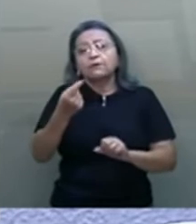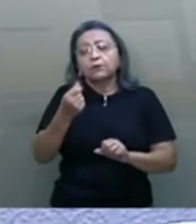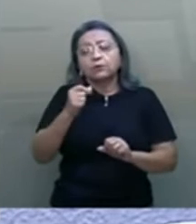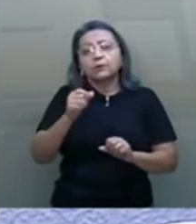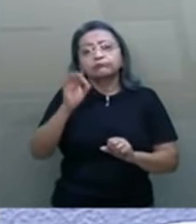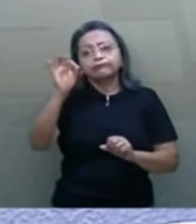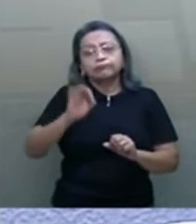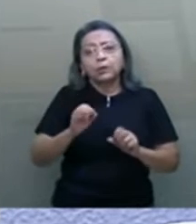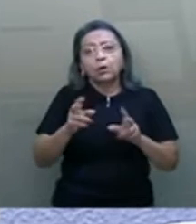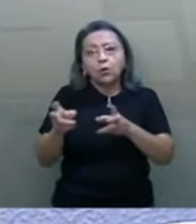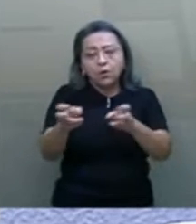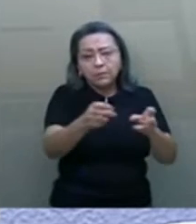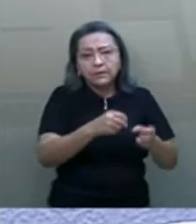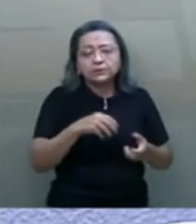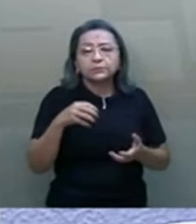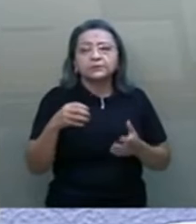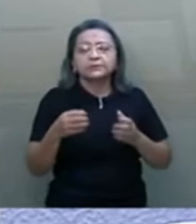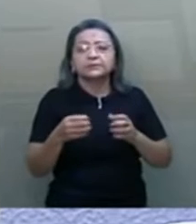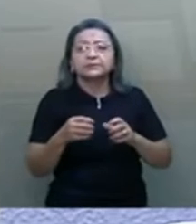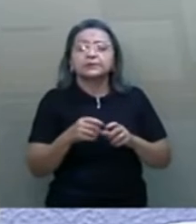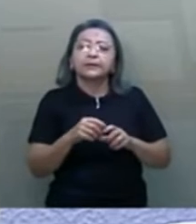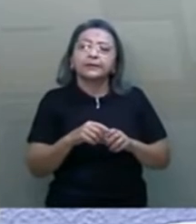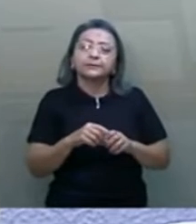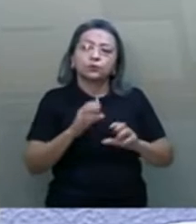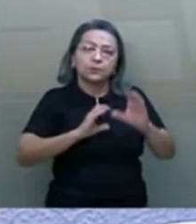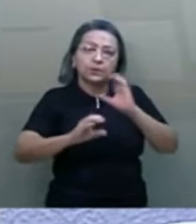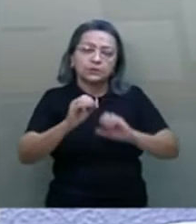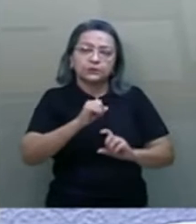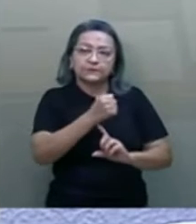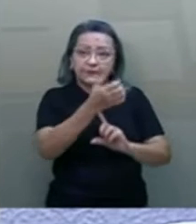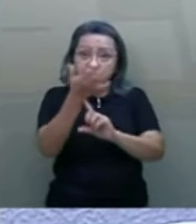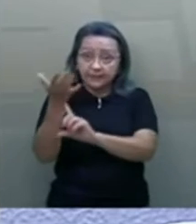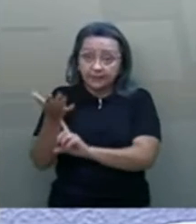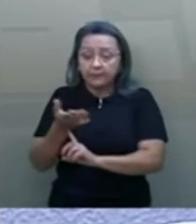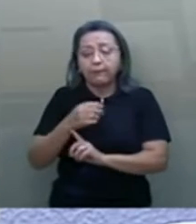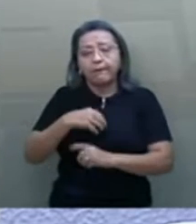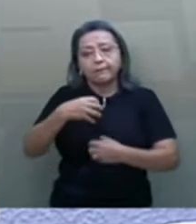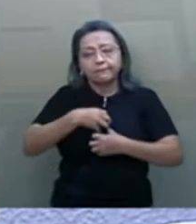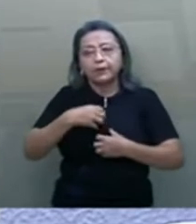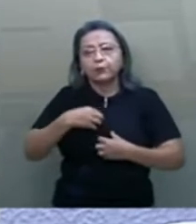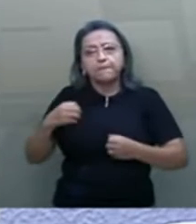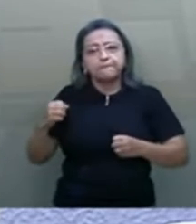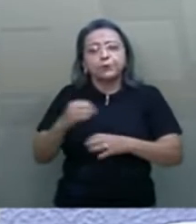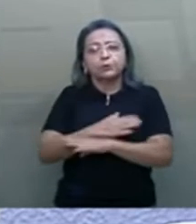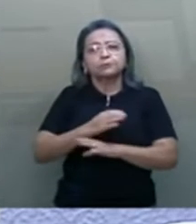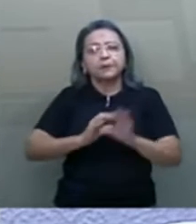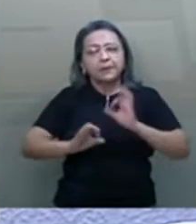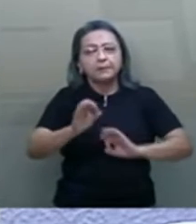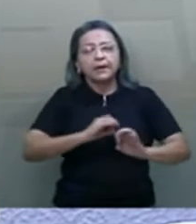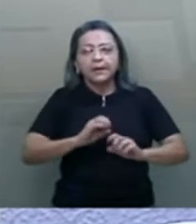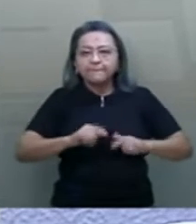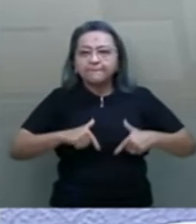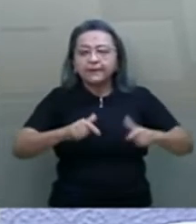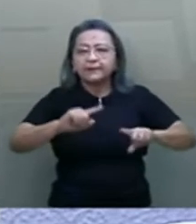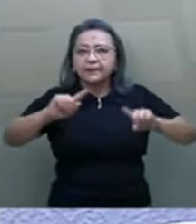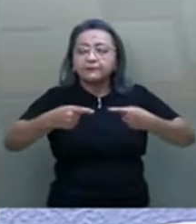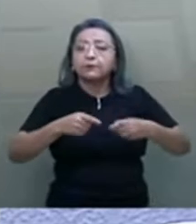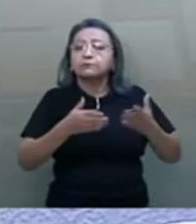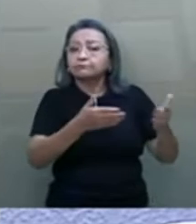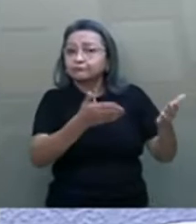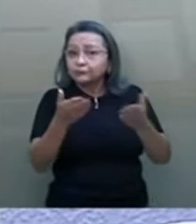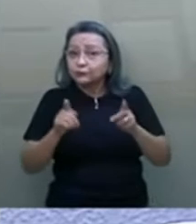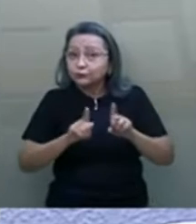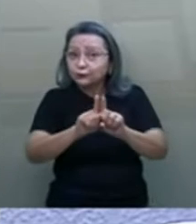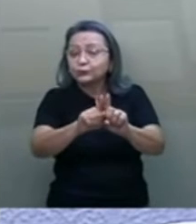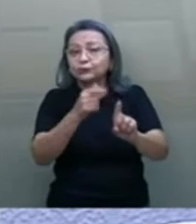cobradas sobre as estações de comunicação via satélite. Acredito estar apto e preparado em enfrentar esse desafio ao lado das senhoras e senhores